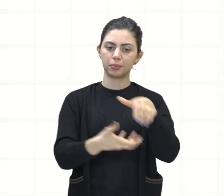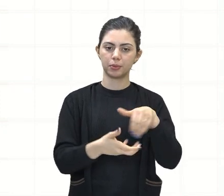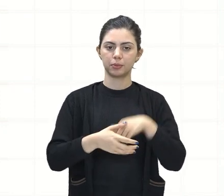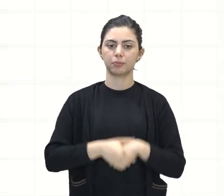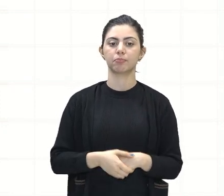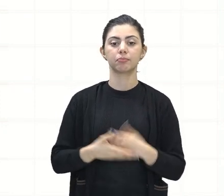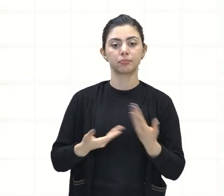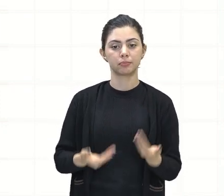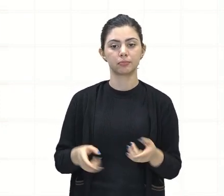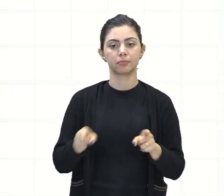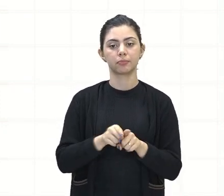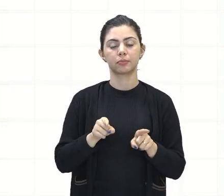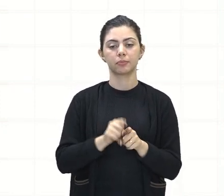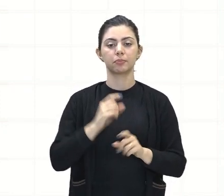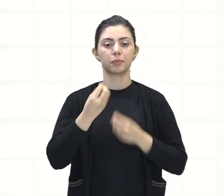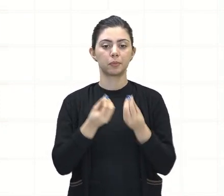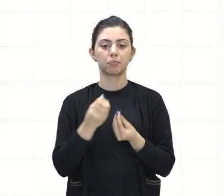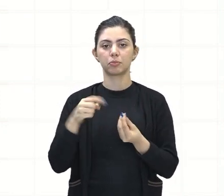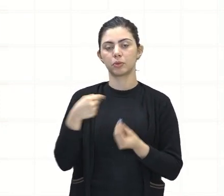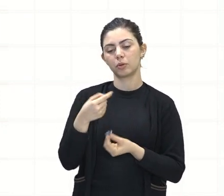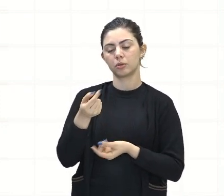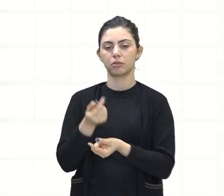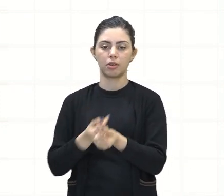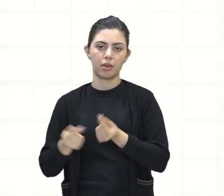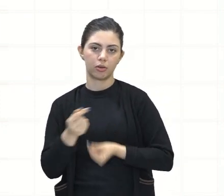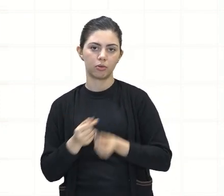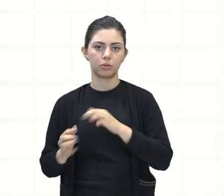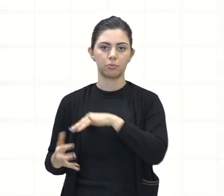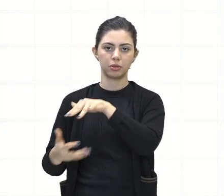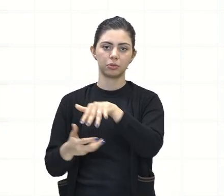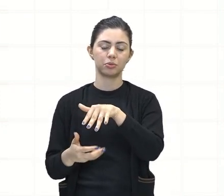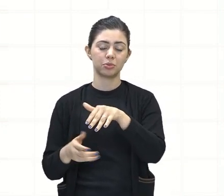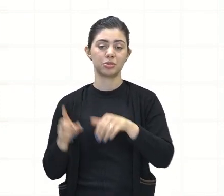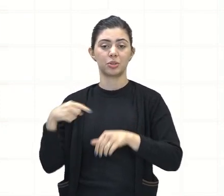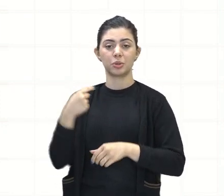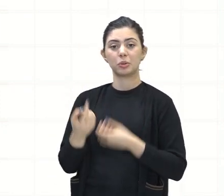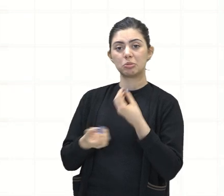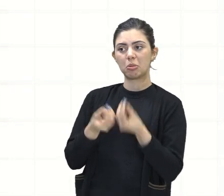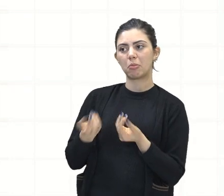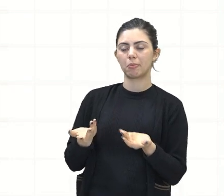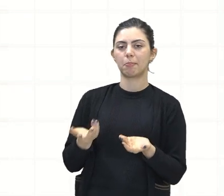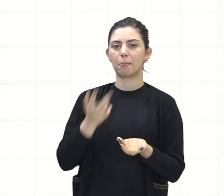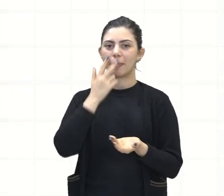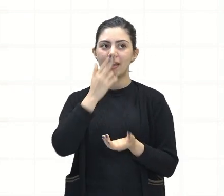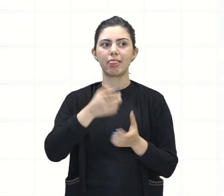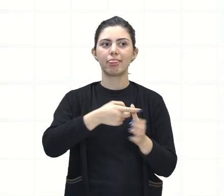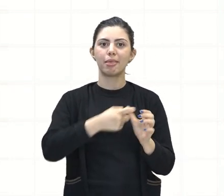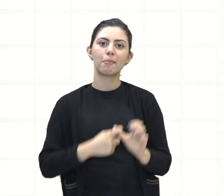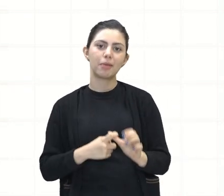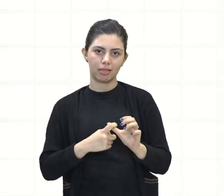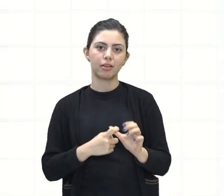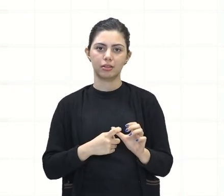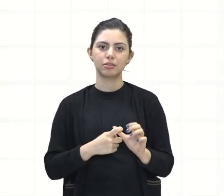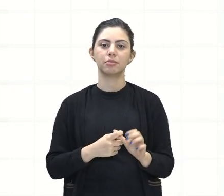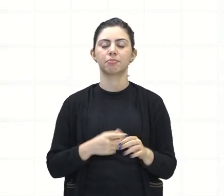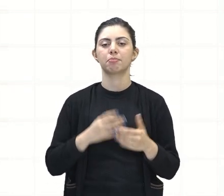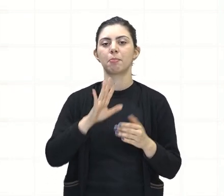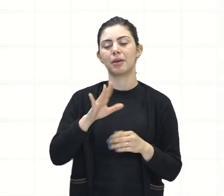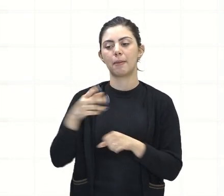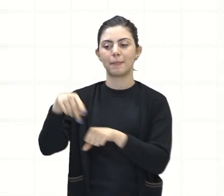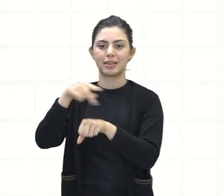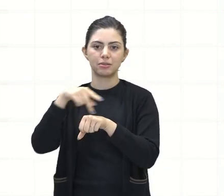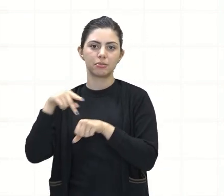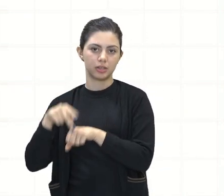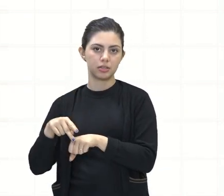subordinada na economia global, então até hoje nós estamos subordinados, agora não mais as metrópoles, tá? Agora os